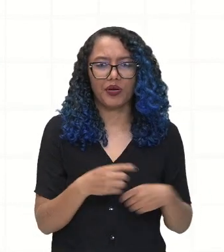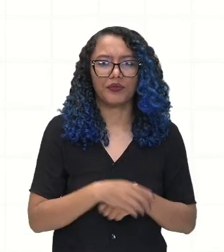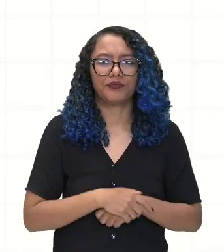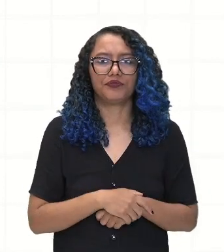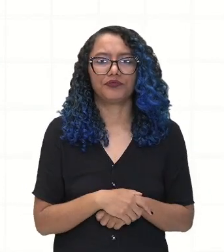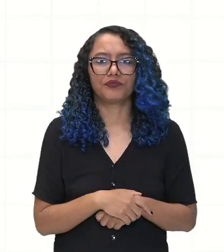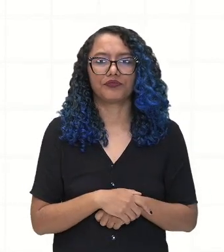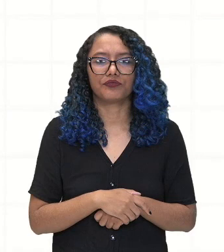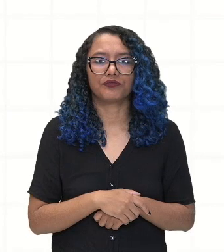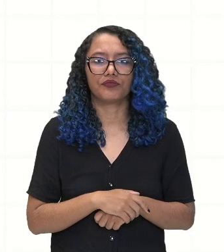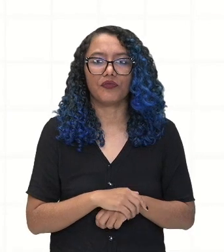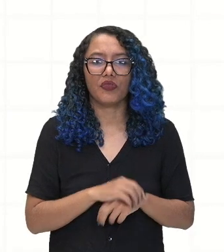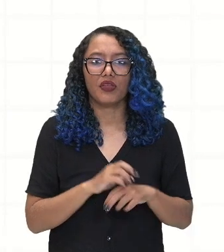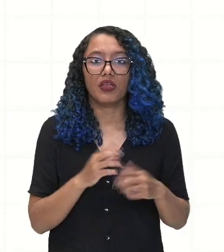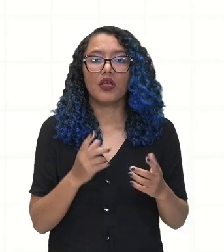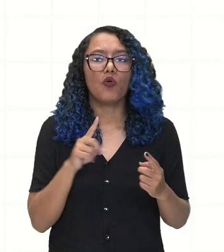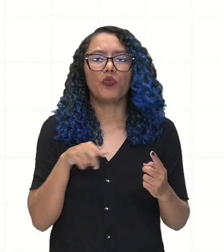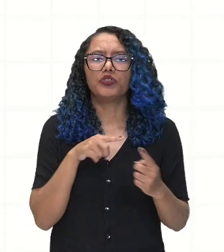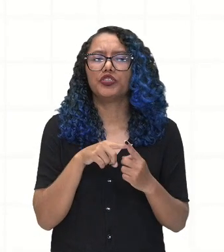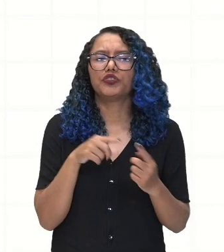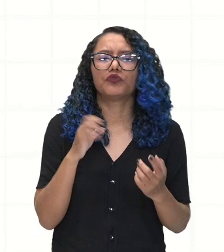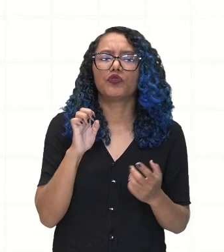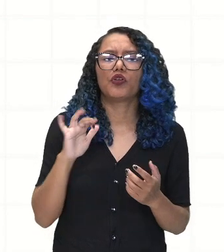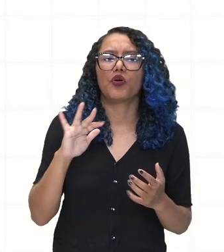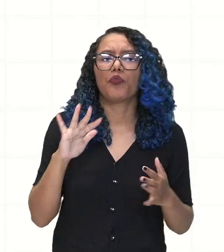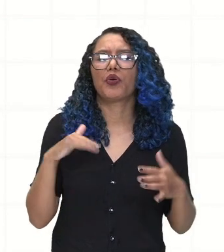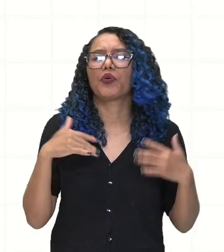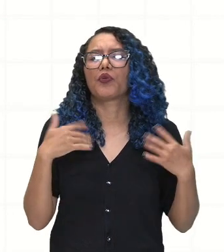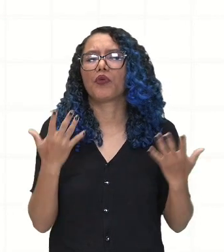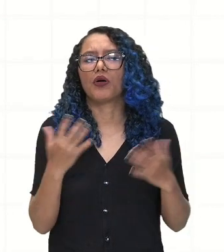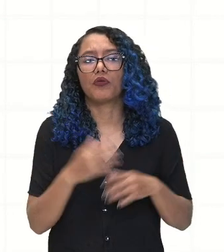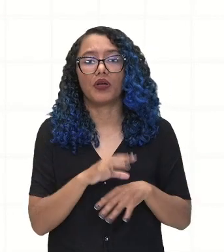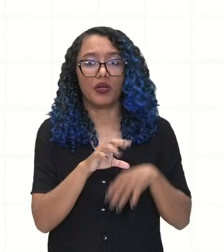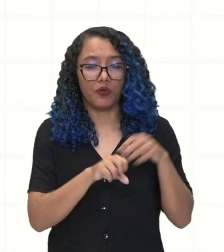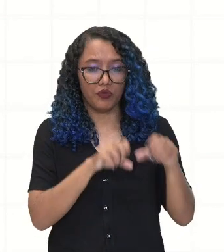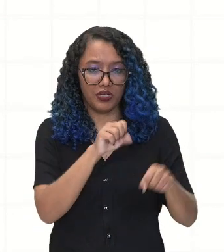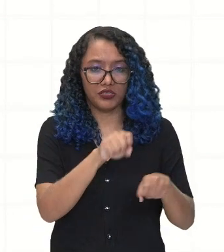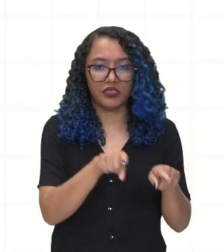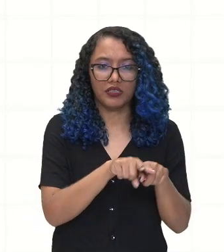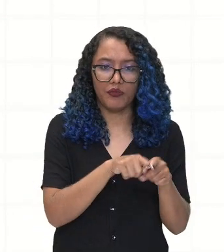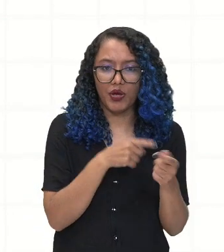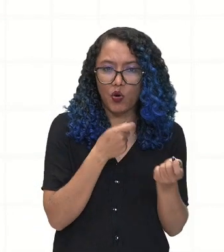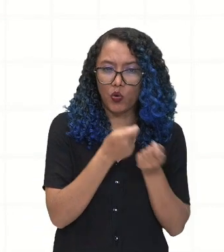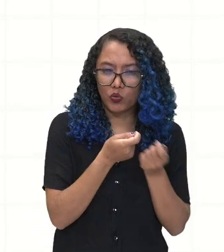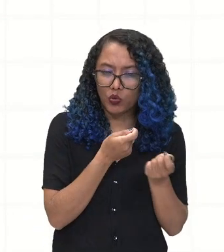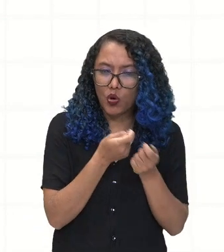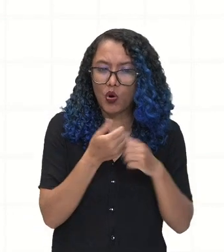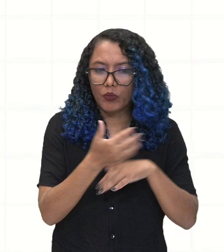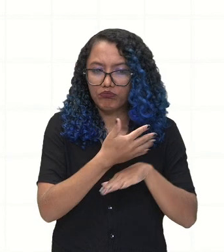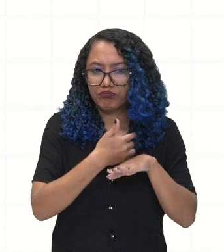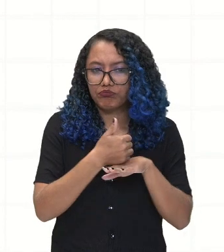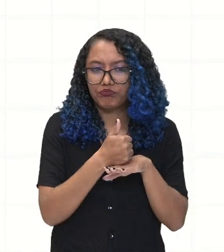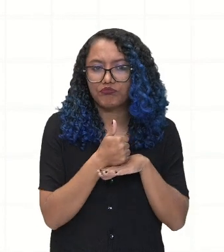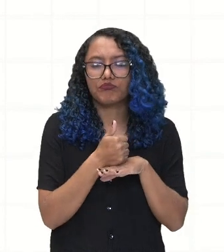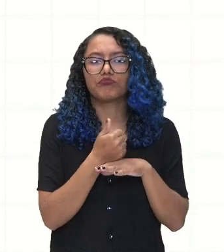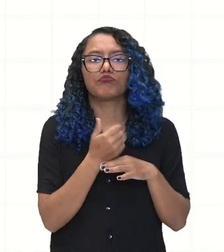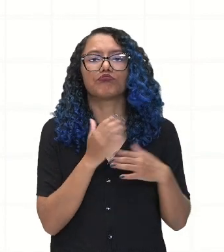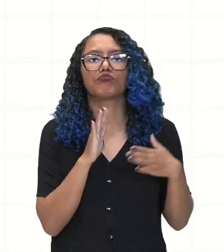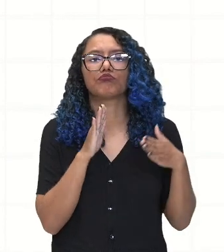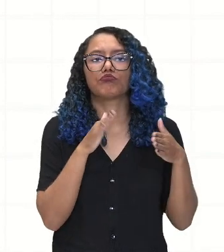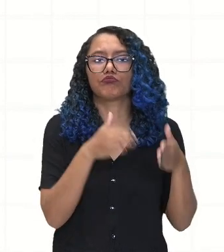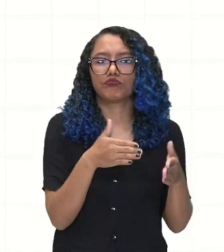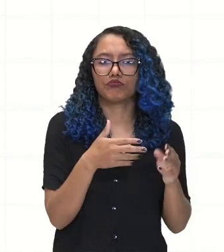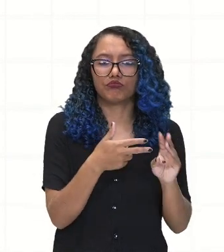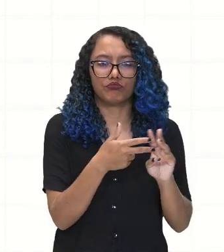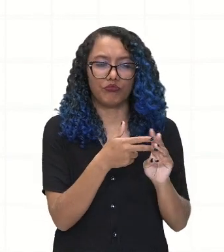europeus, eu tenho a conquista e dominação indígenas, e dominação dos povos indígenas, e